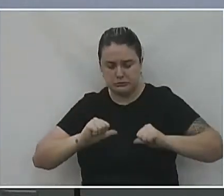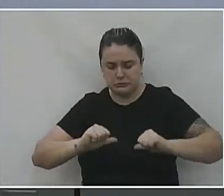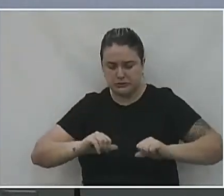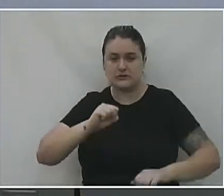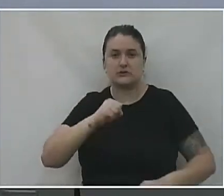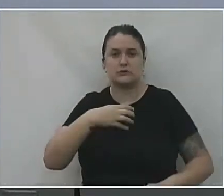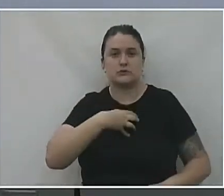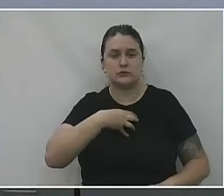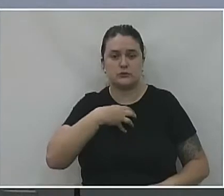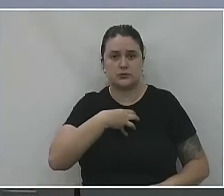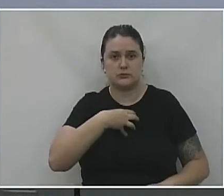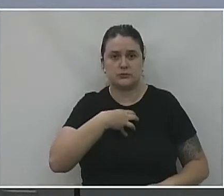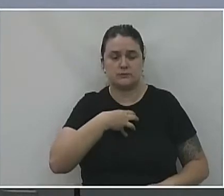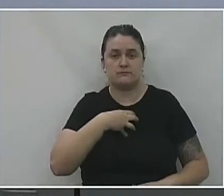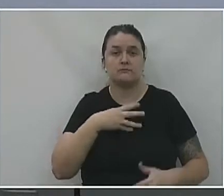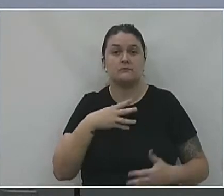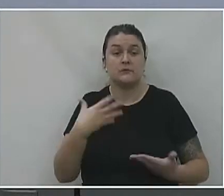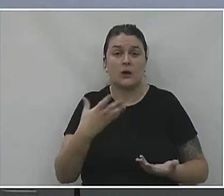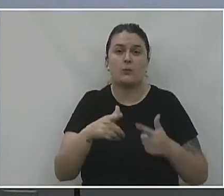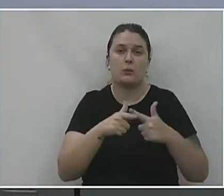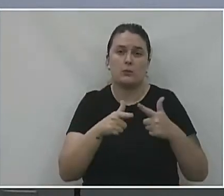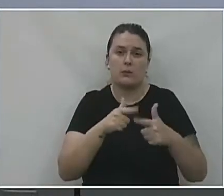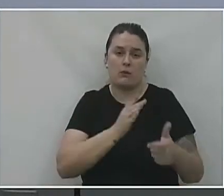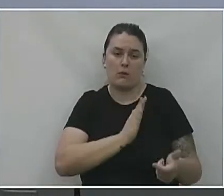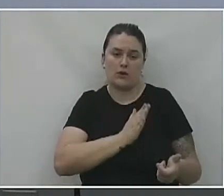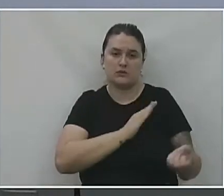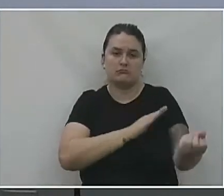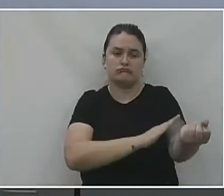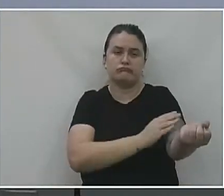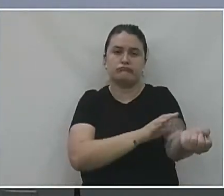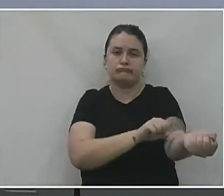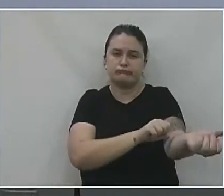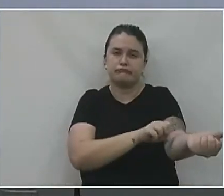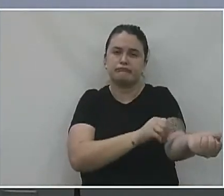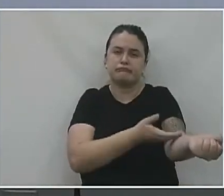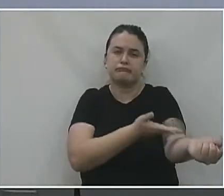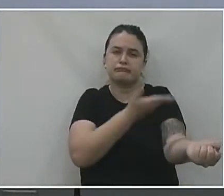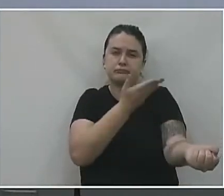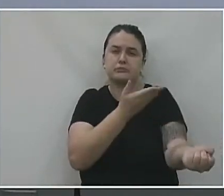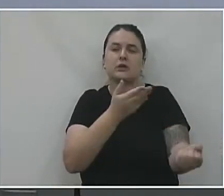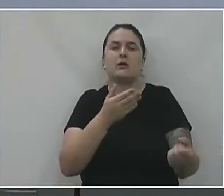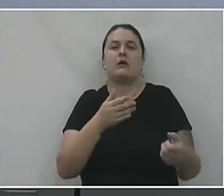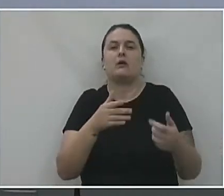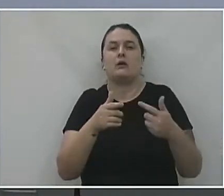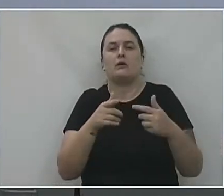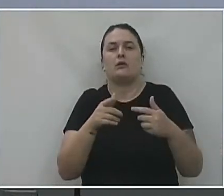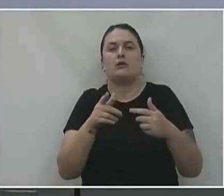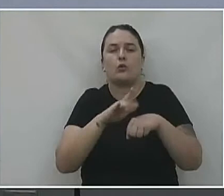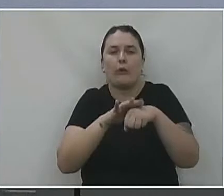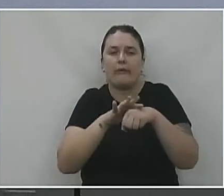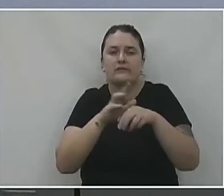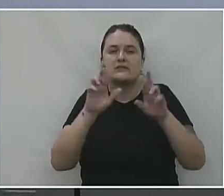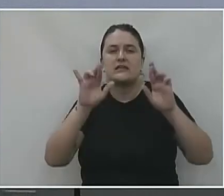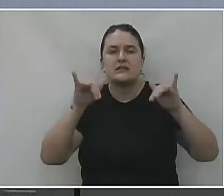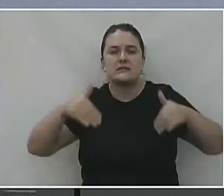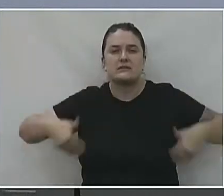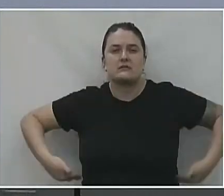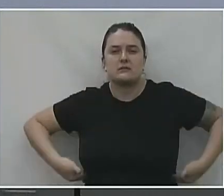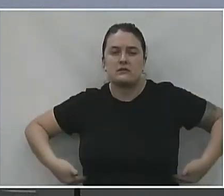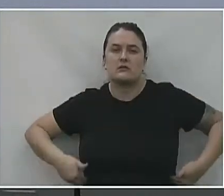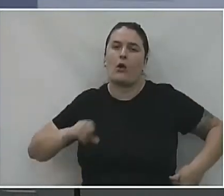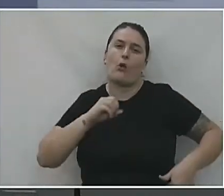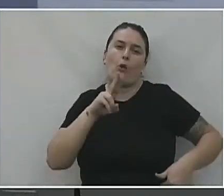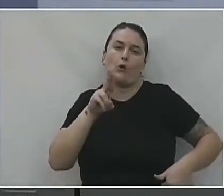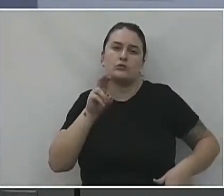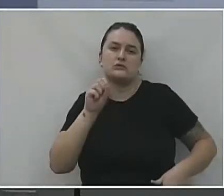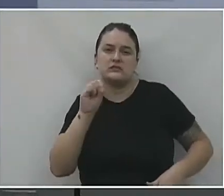que a pessoa já pode ter, né? Tanto a hipertensão, cardiopatia, doença renal, câncer, qualquer outra forma.